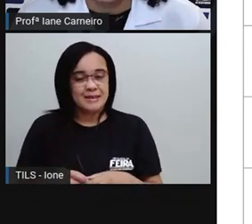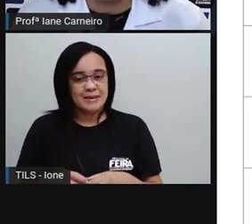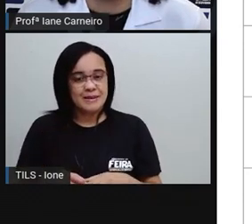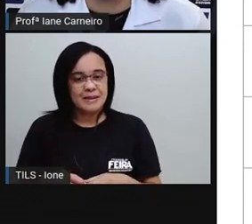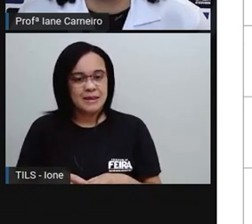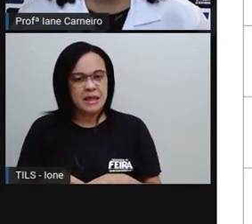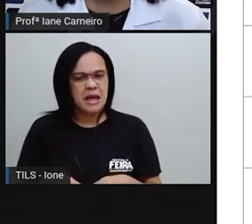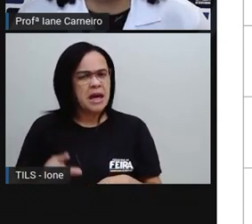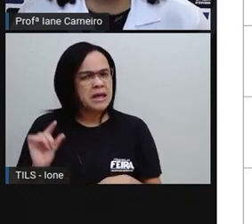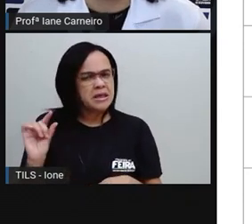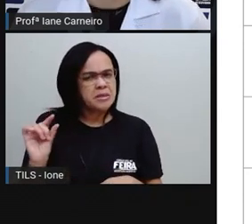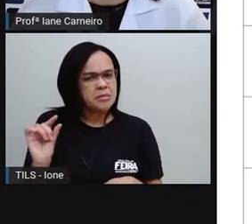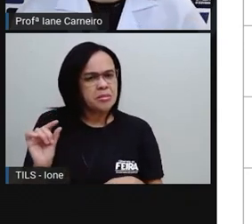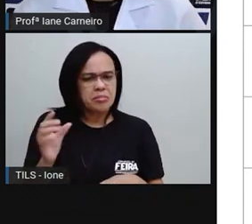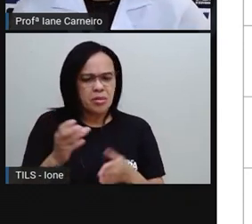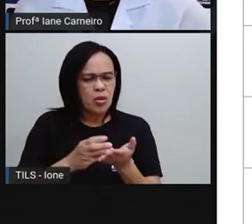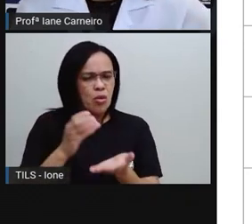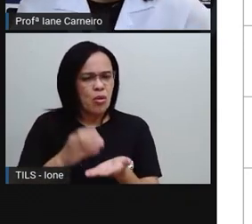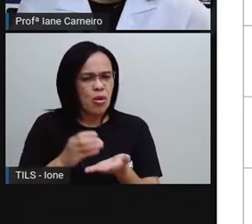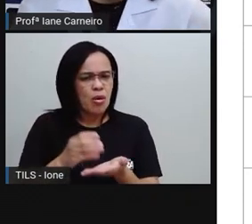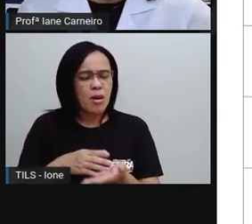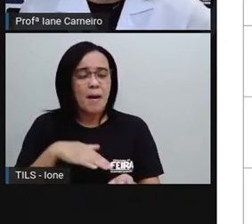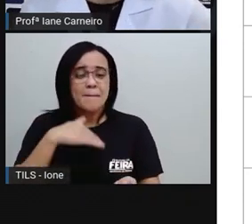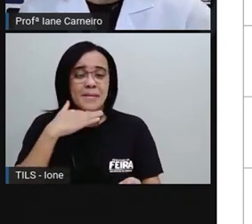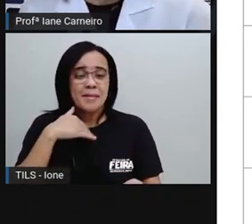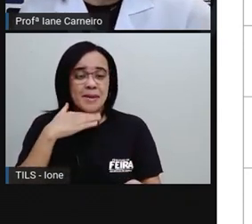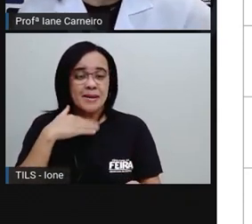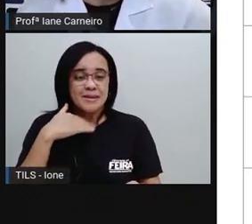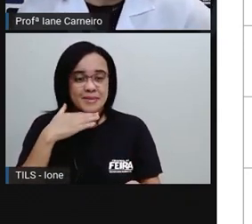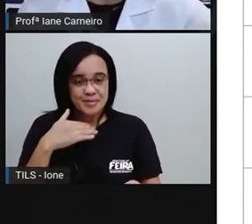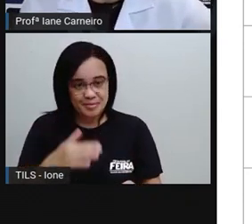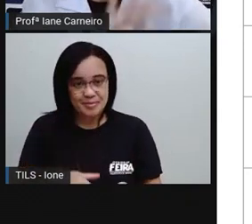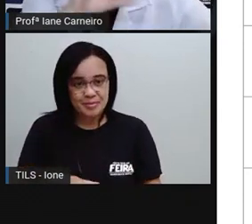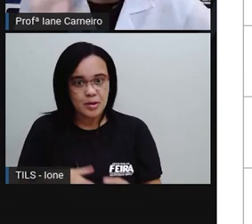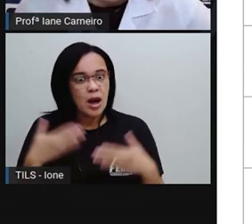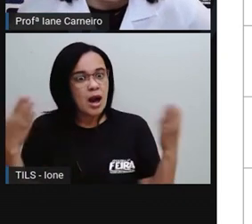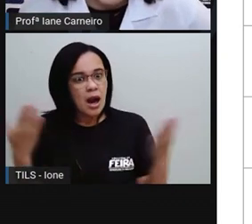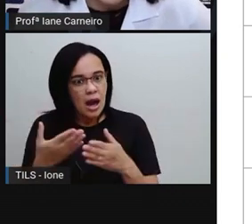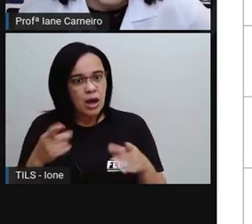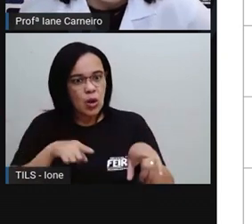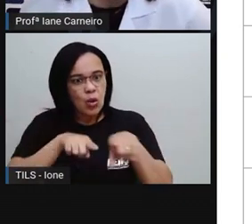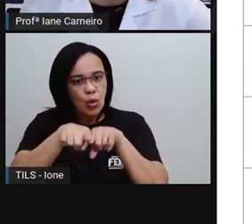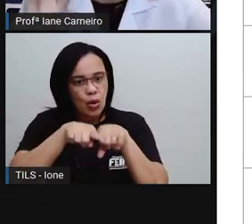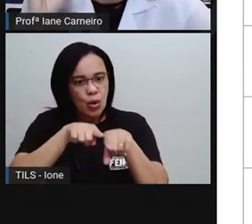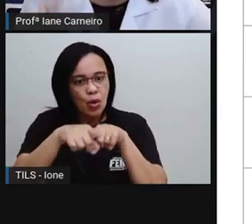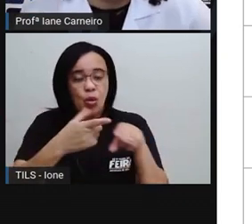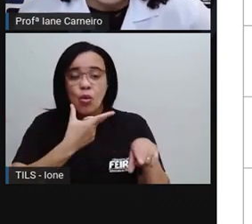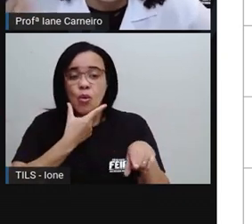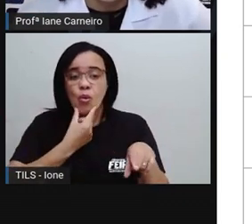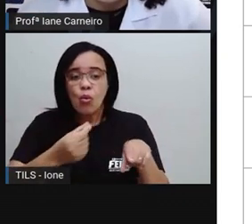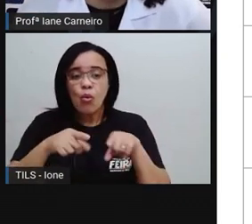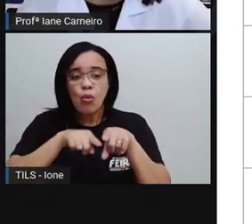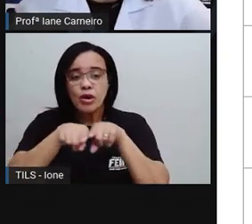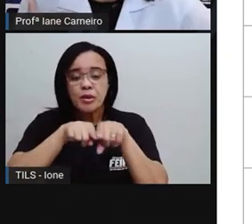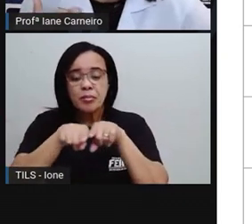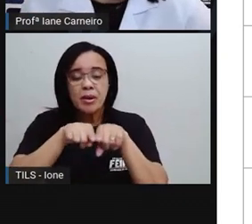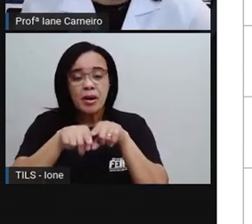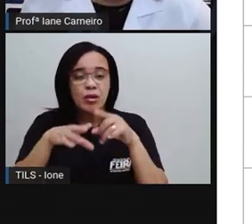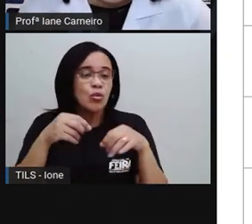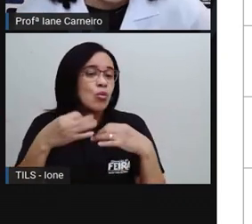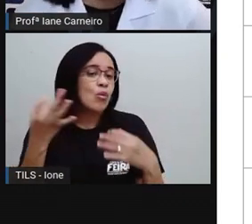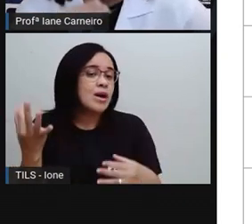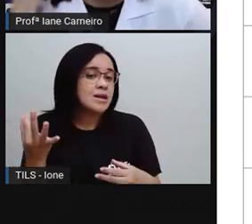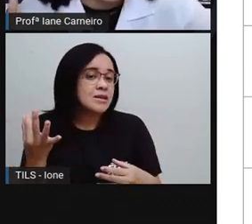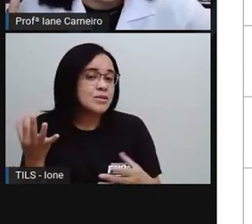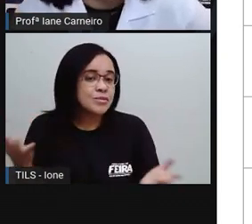a mãe. Beleza. Vamos ver agora o irmão de Pedro, hein? Pra gente fechar o desafio e ver quem foi o vencedor.